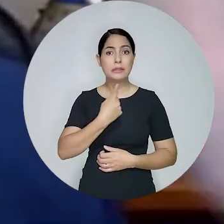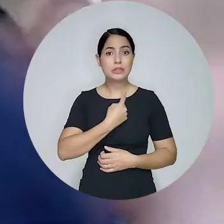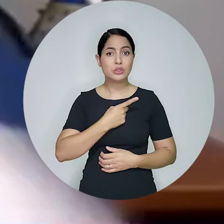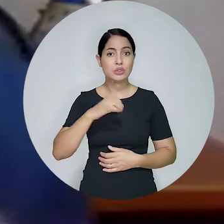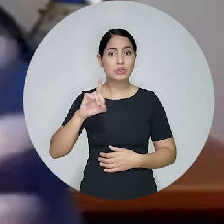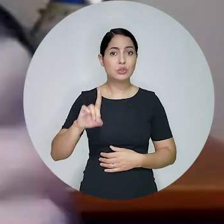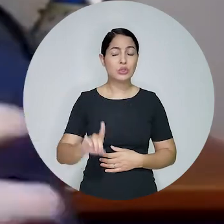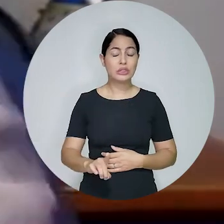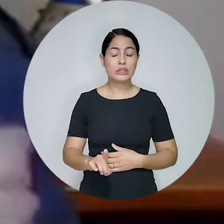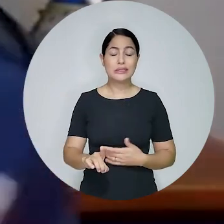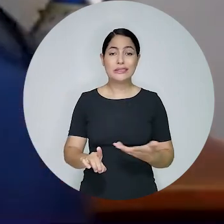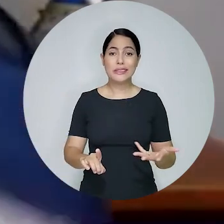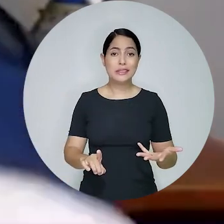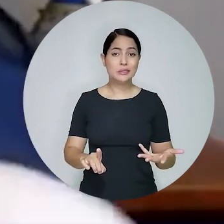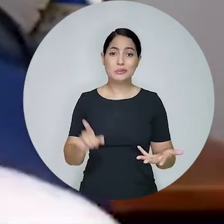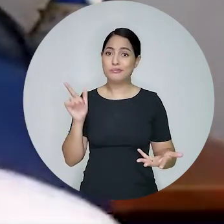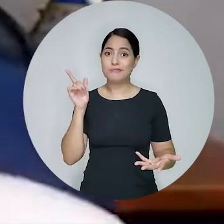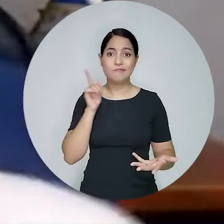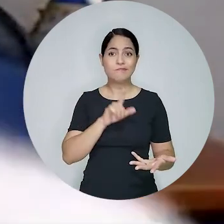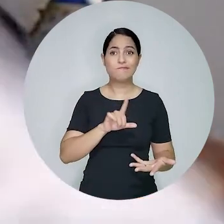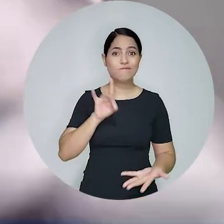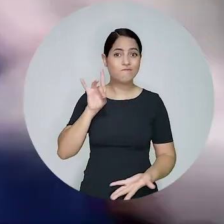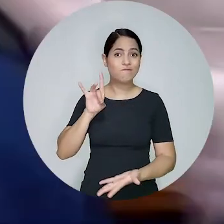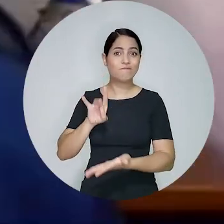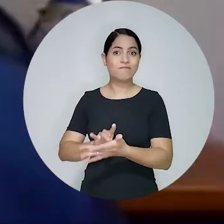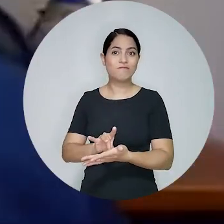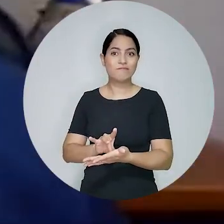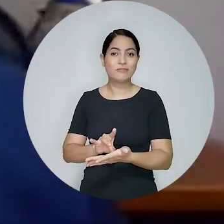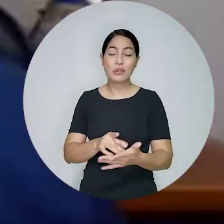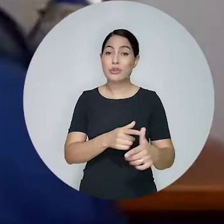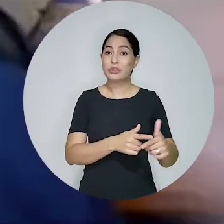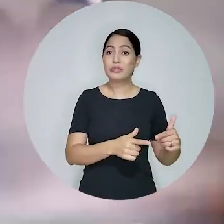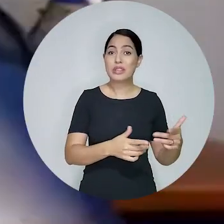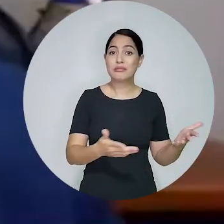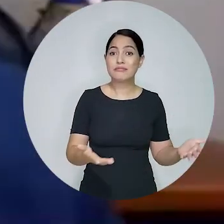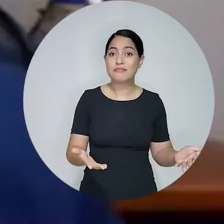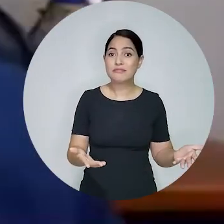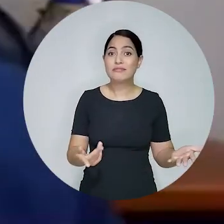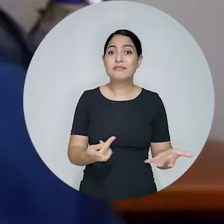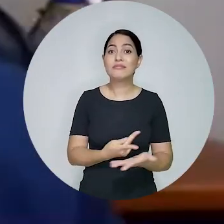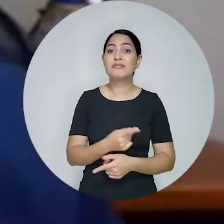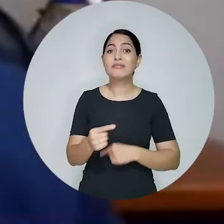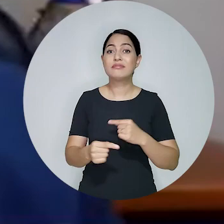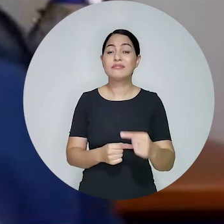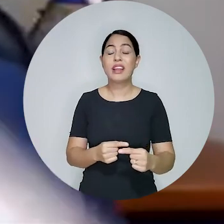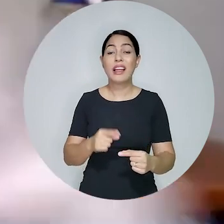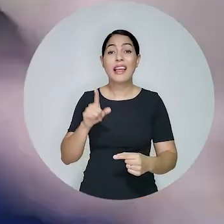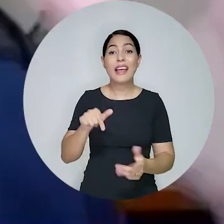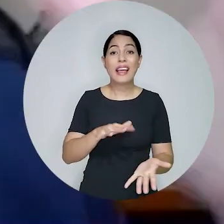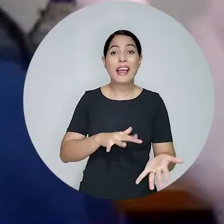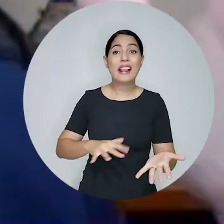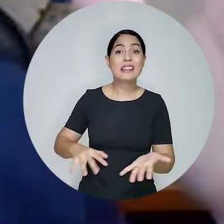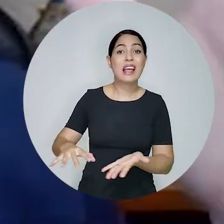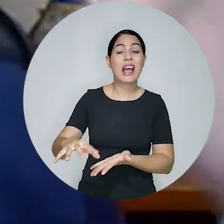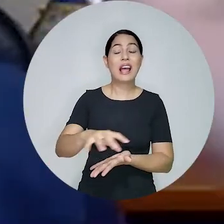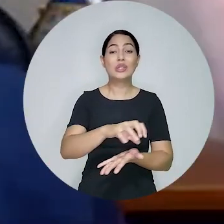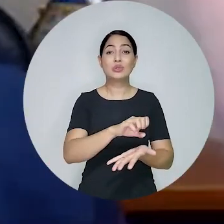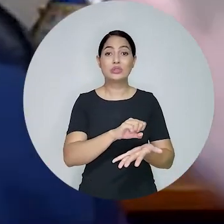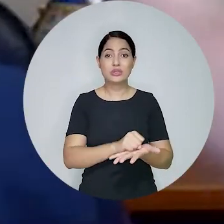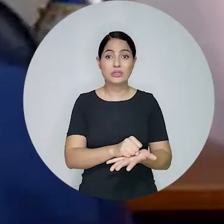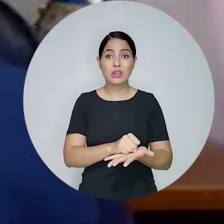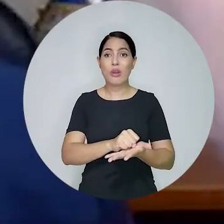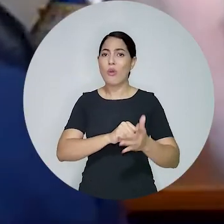deixamos de ter concretude e passamos a ter uma intangibilidade. Nós somos dados que